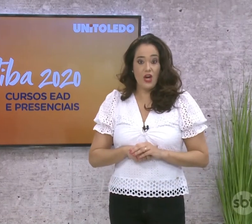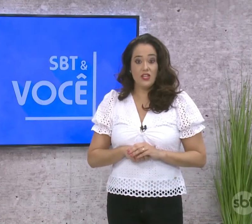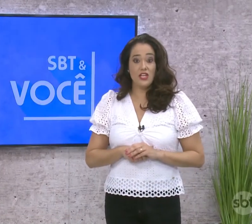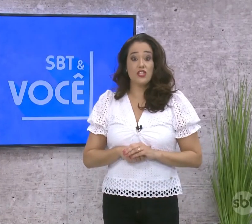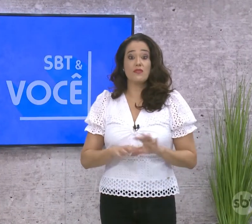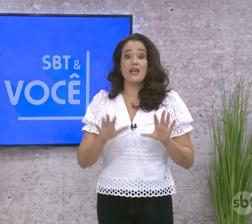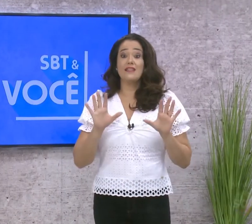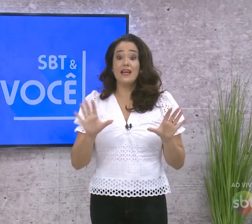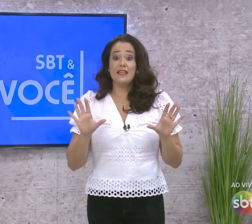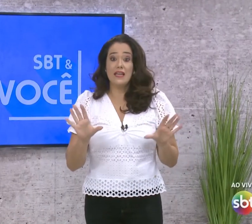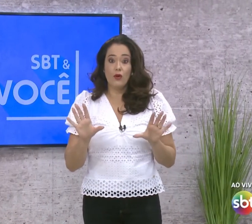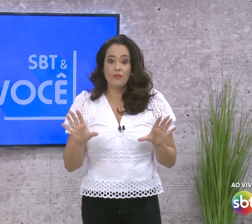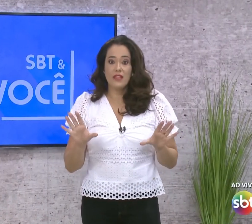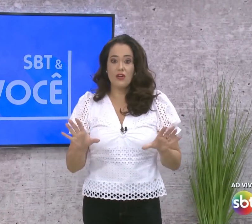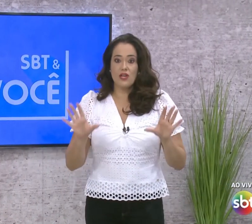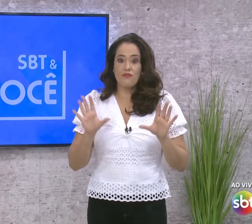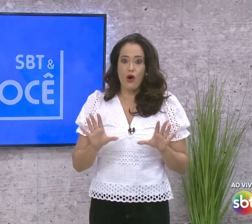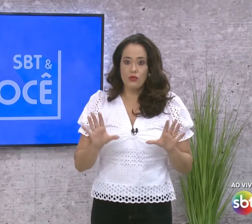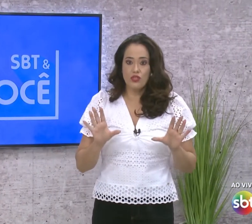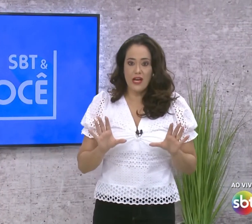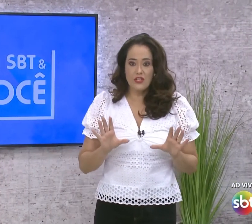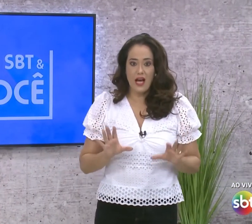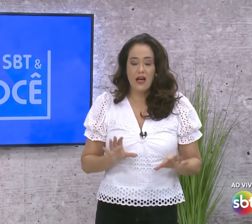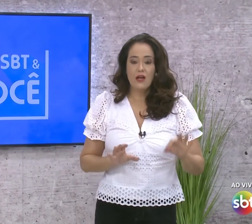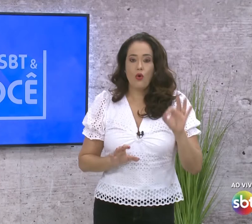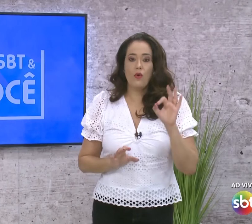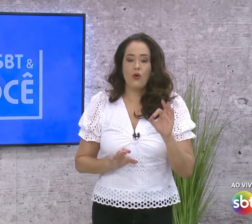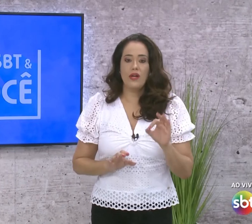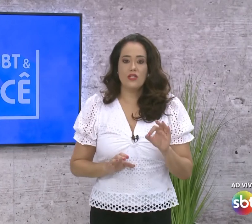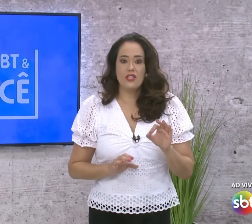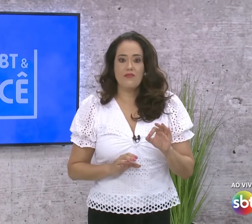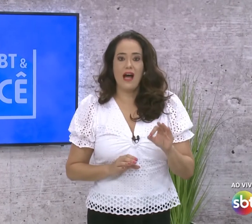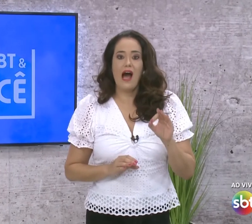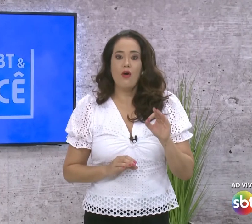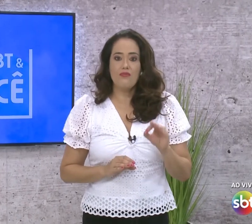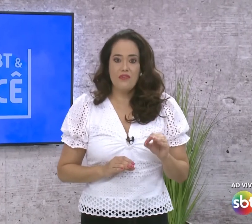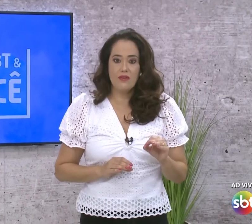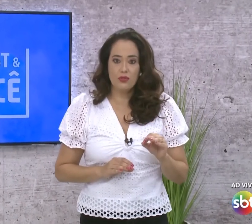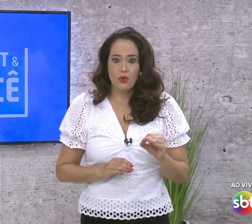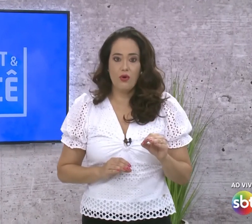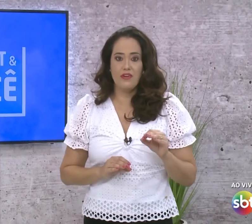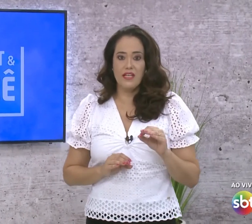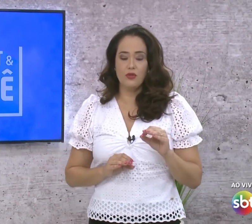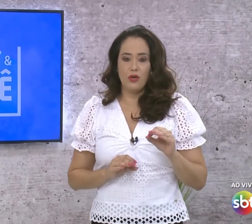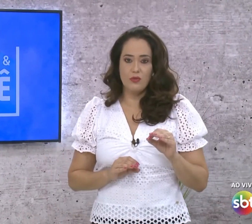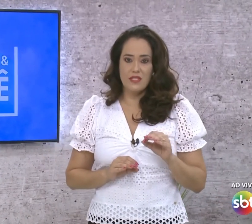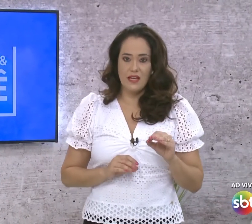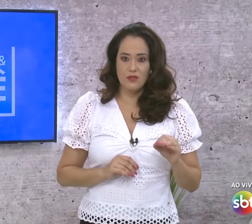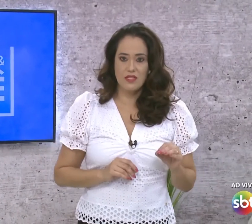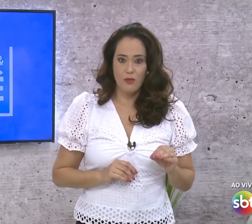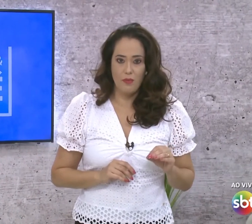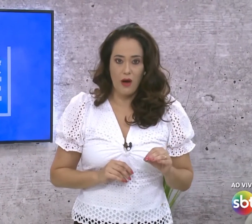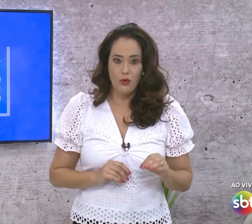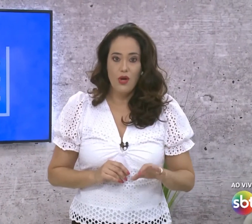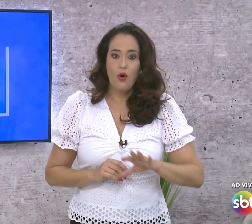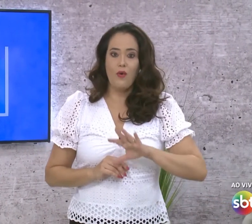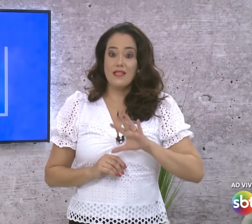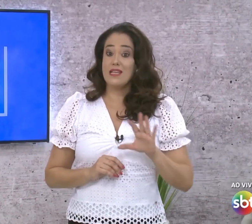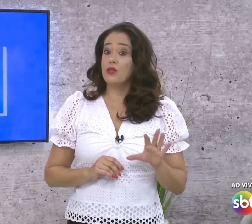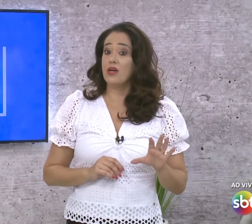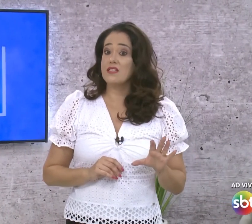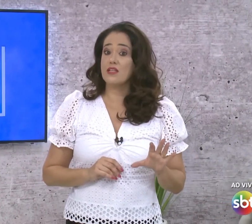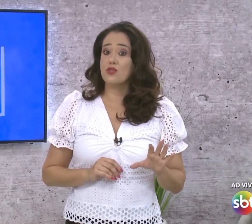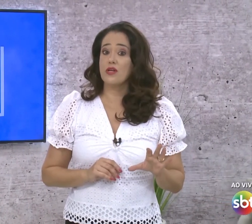E, ó, gente, não sai daí não, que eu já volto já já com a coletiva ao vivo do governador do estado de São Paulo